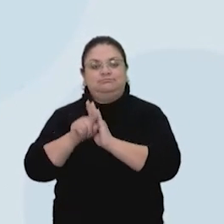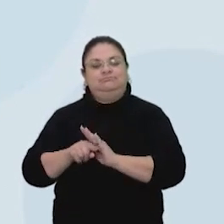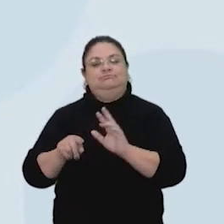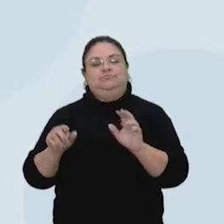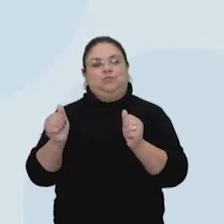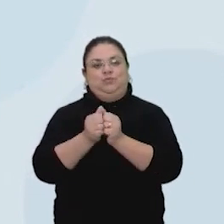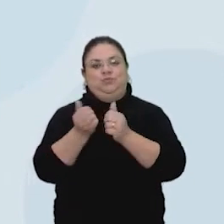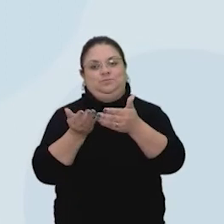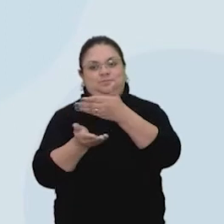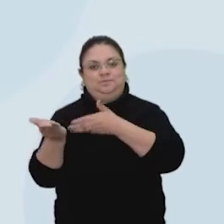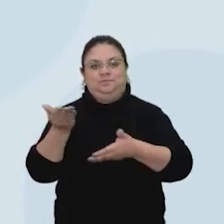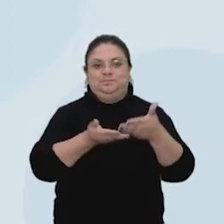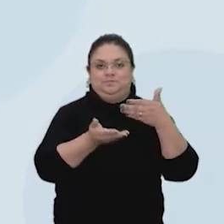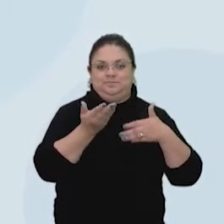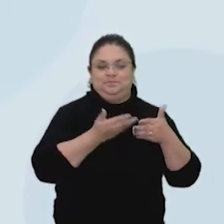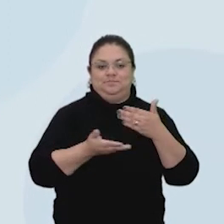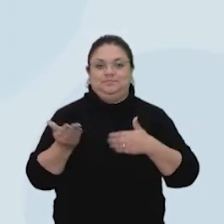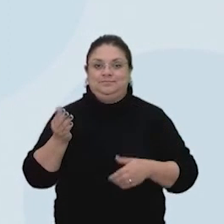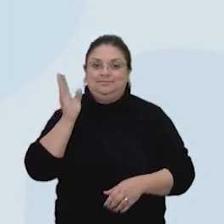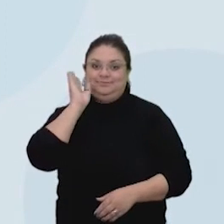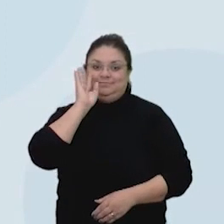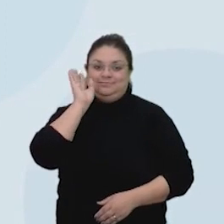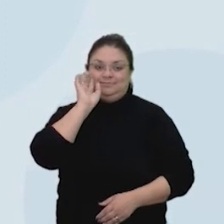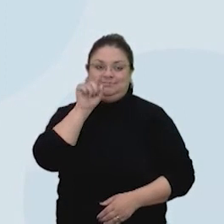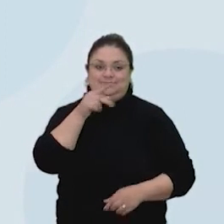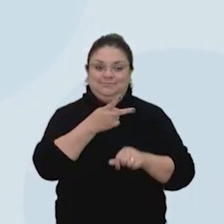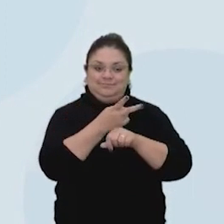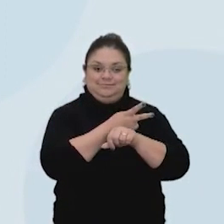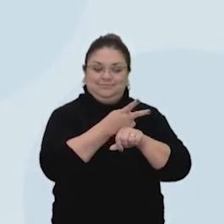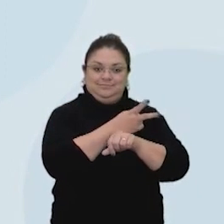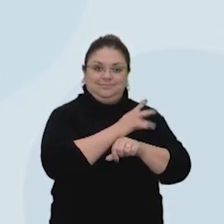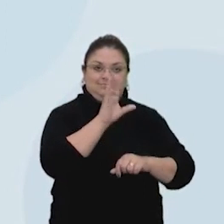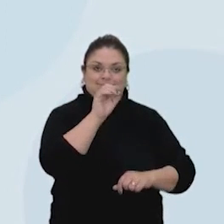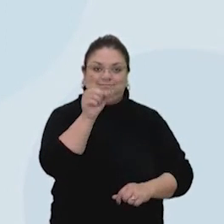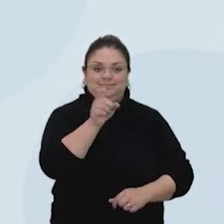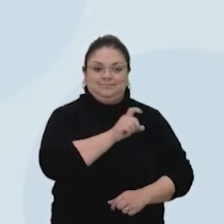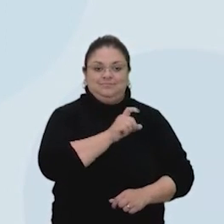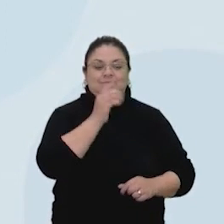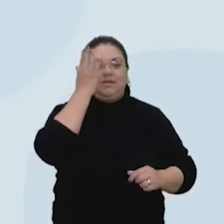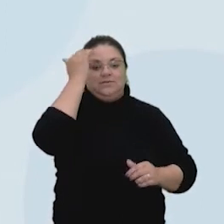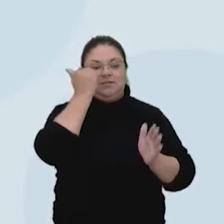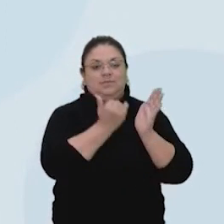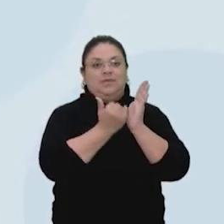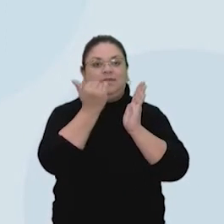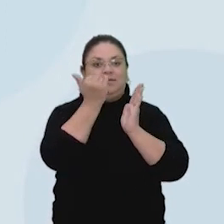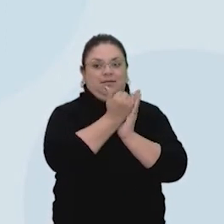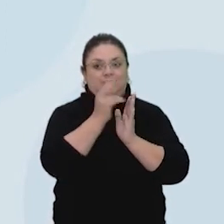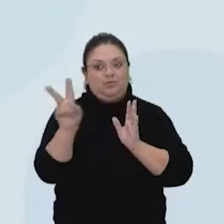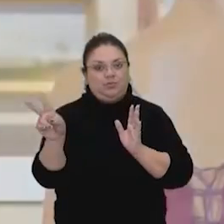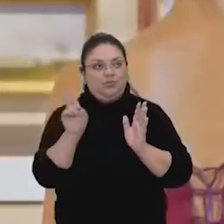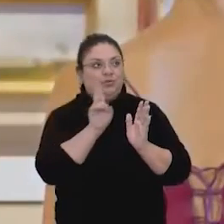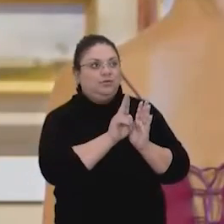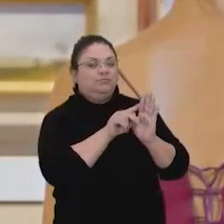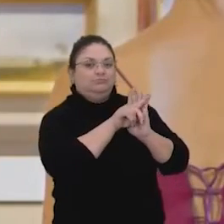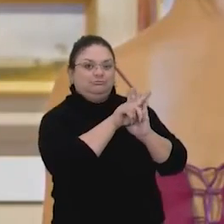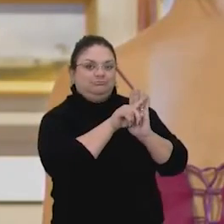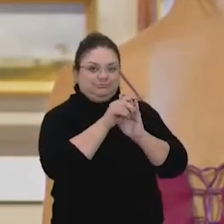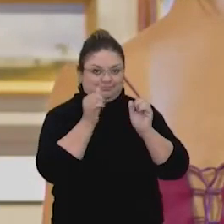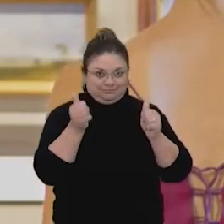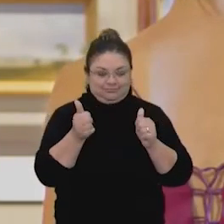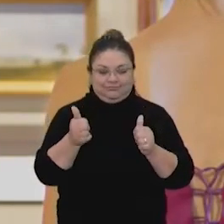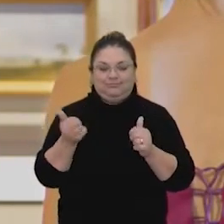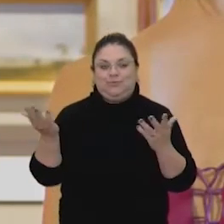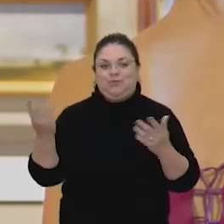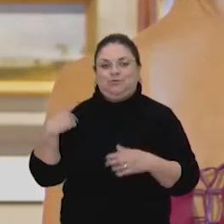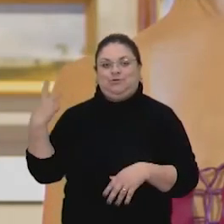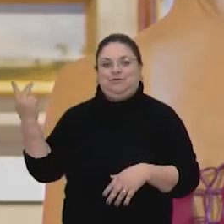Por isso, seria o ideal você consultar o Box Saiba Mais, que tem lá no seu mapa. Então, a dupla hoje aqui sou eu e o professor Seba. Legal.